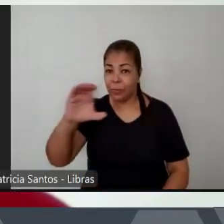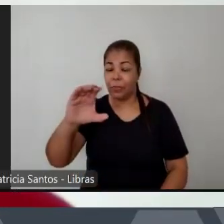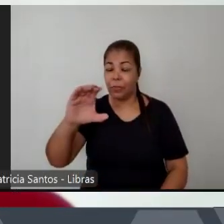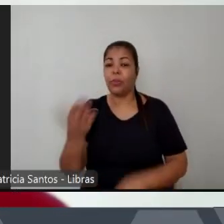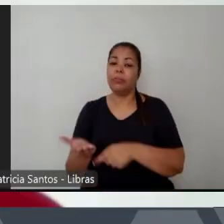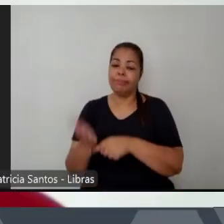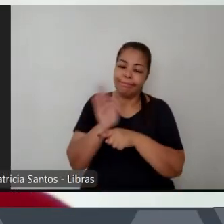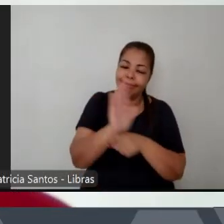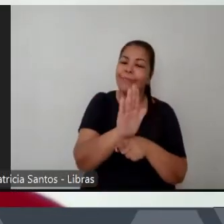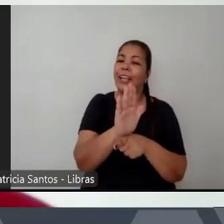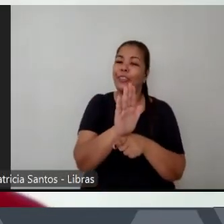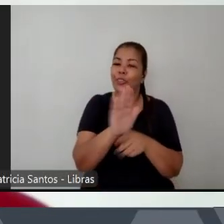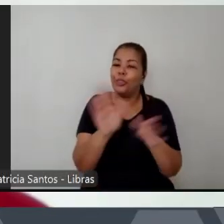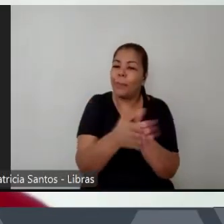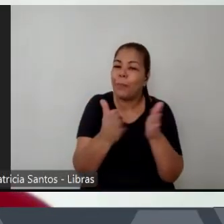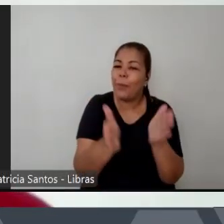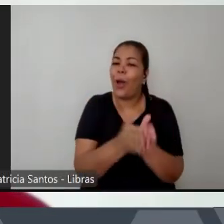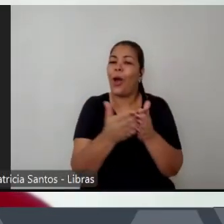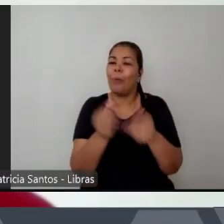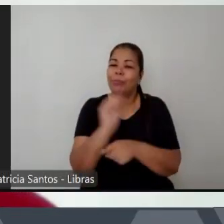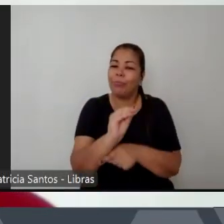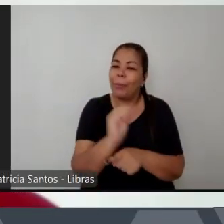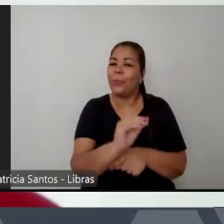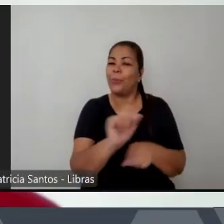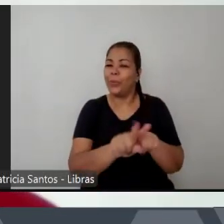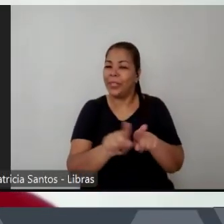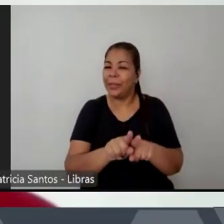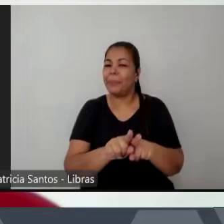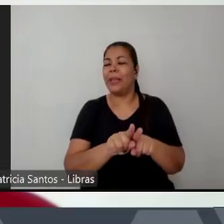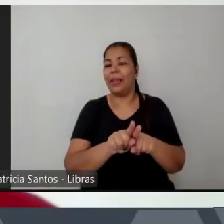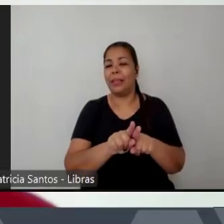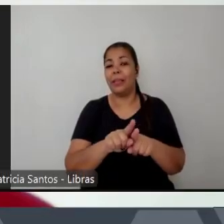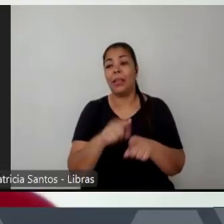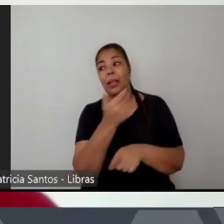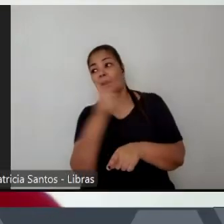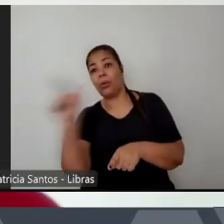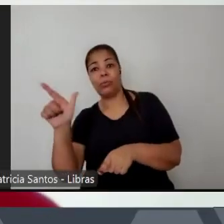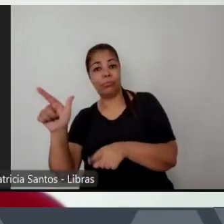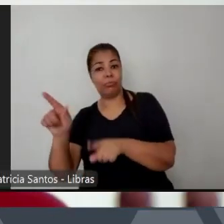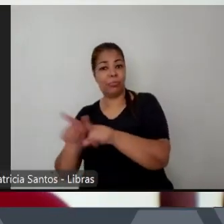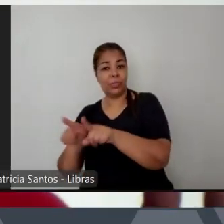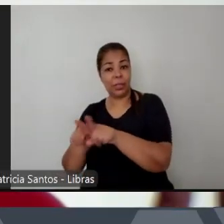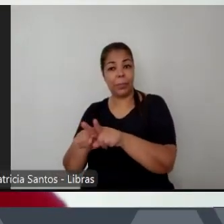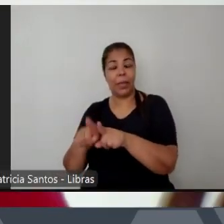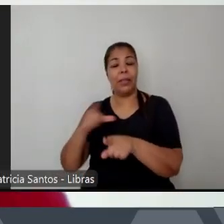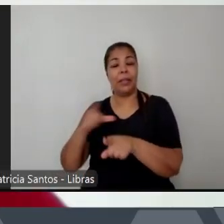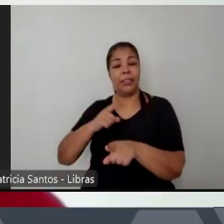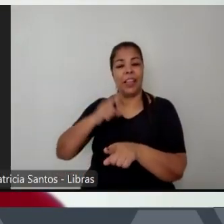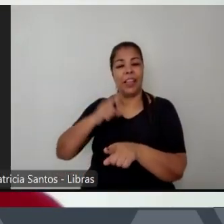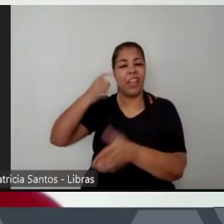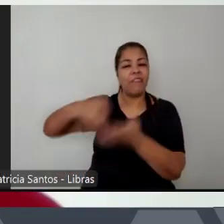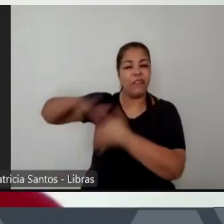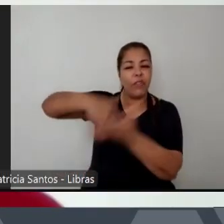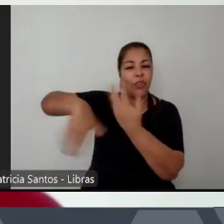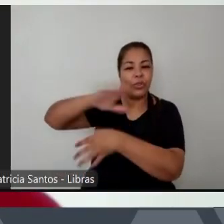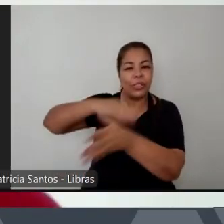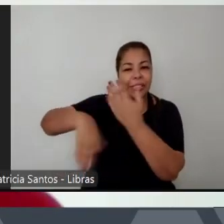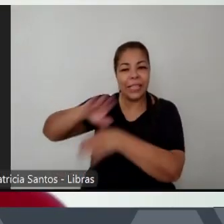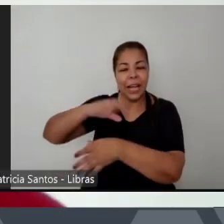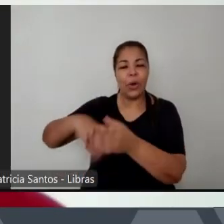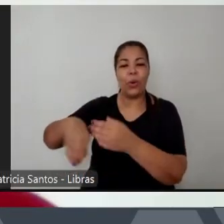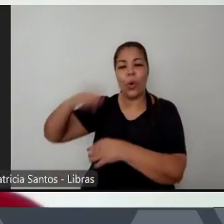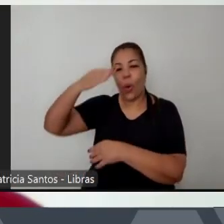qual que era a ideia né teve a revolução cubana em 59 e a igreja católica ficou com muito receio de você ter uma